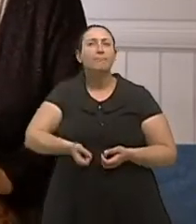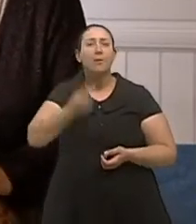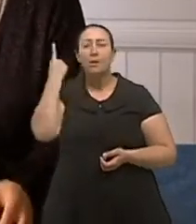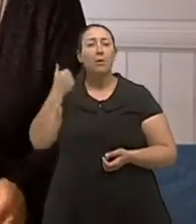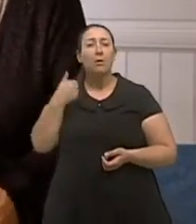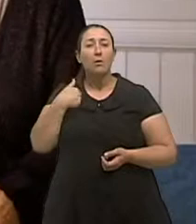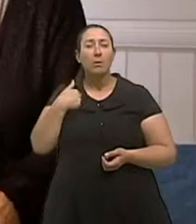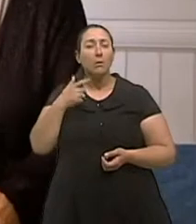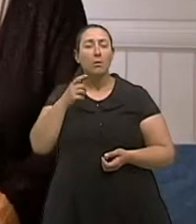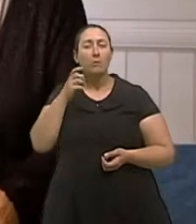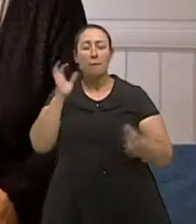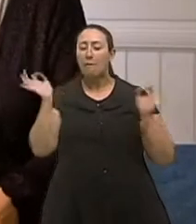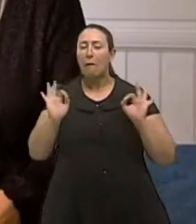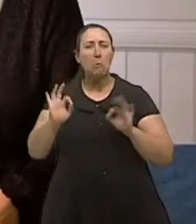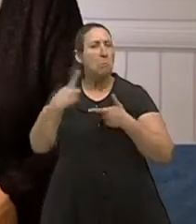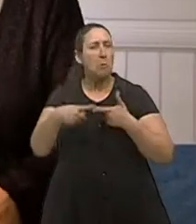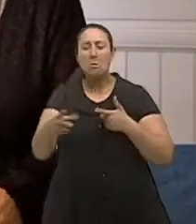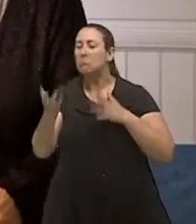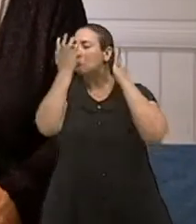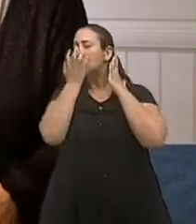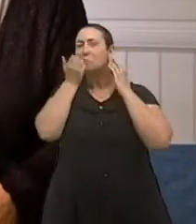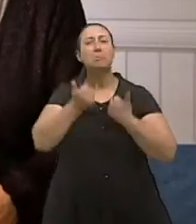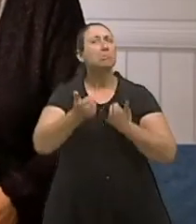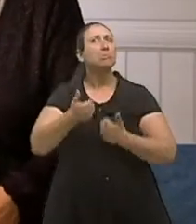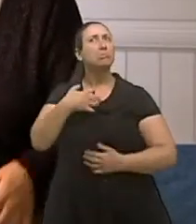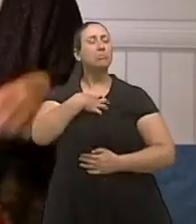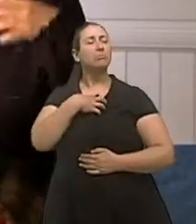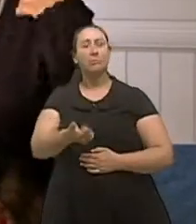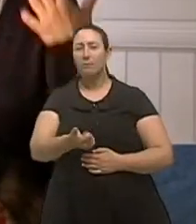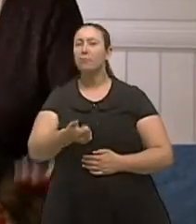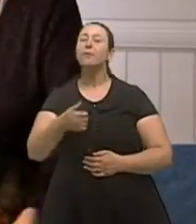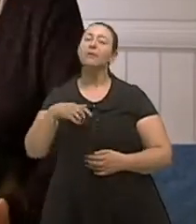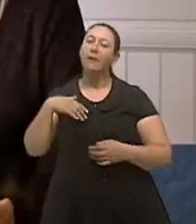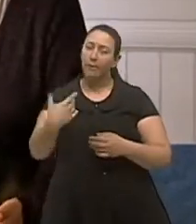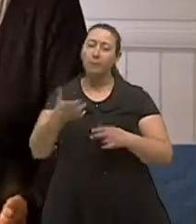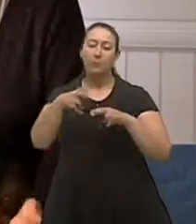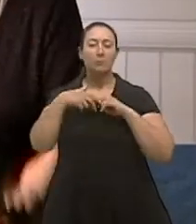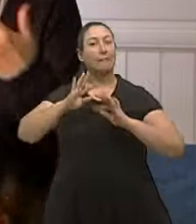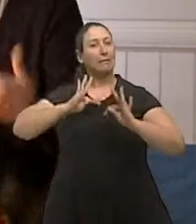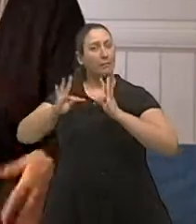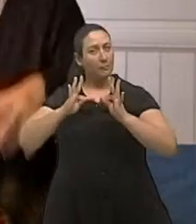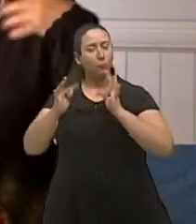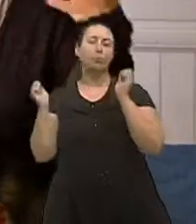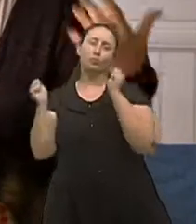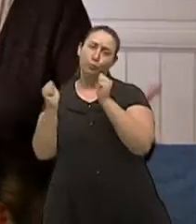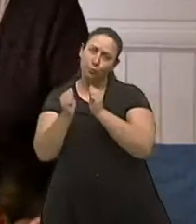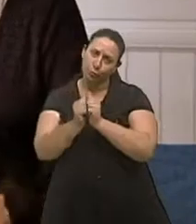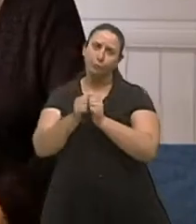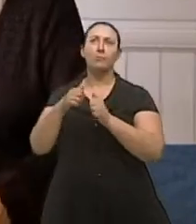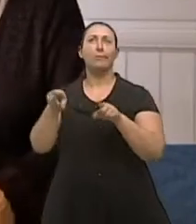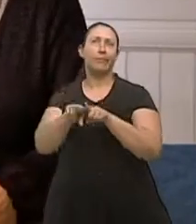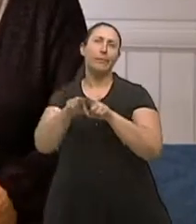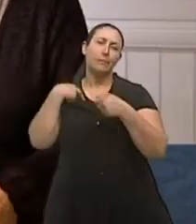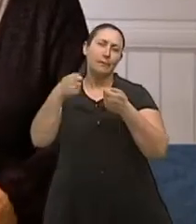não tive o mínimo problema de adaptação. E a partir dali, associado a um tratamento paralelo de perda de